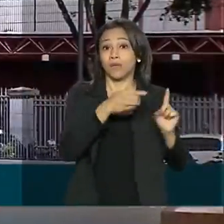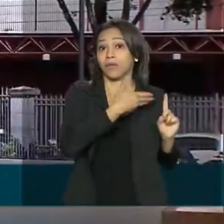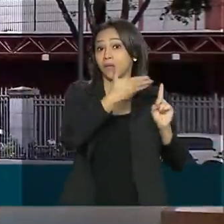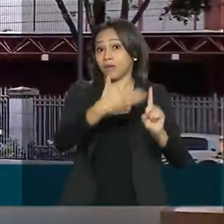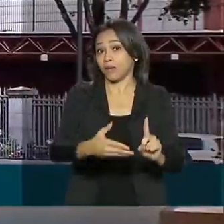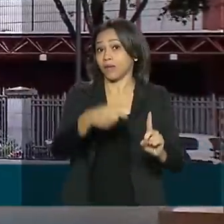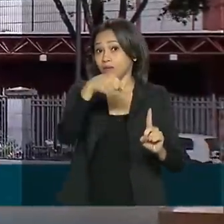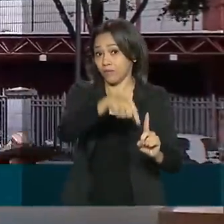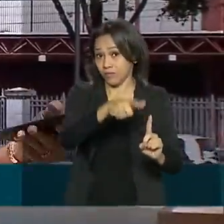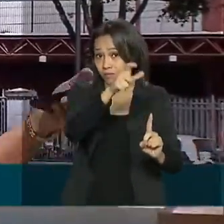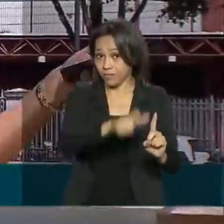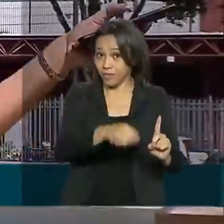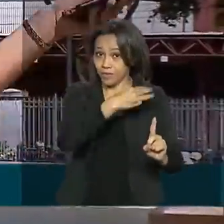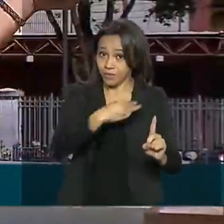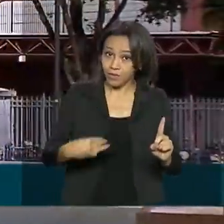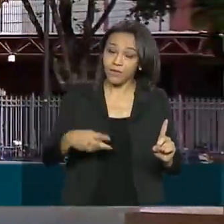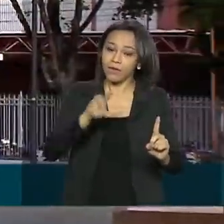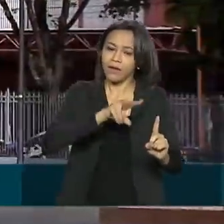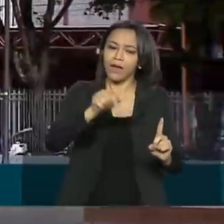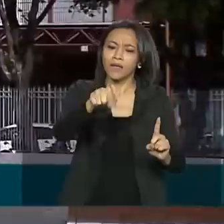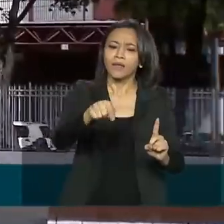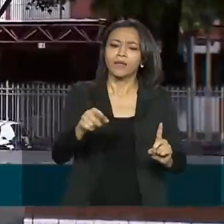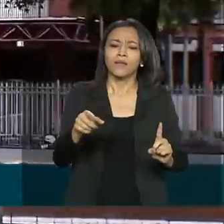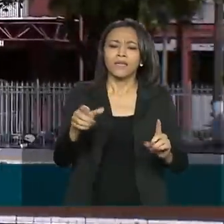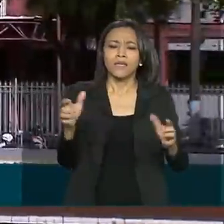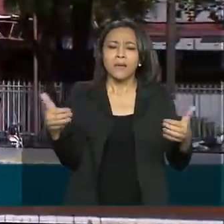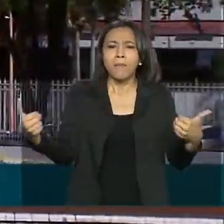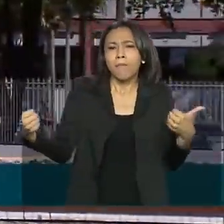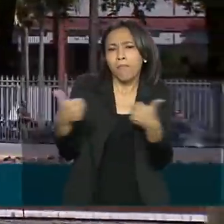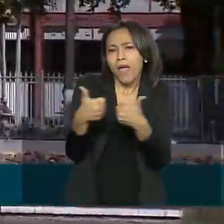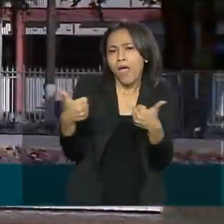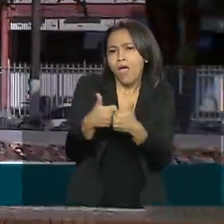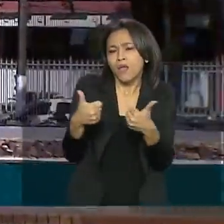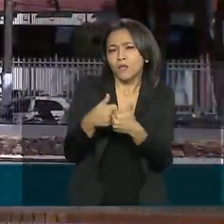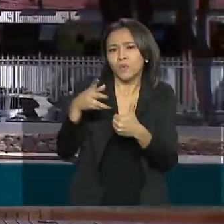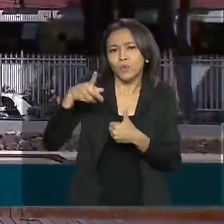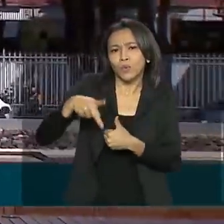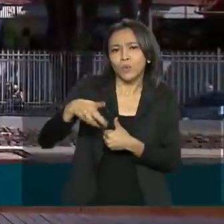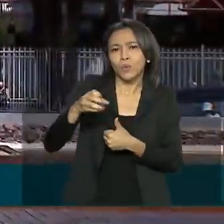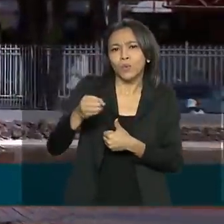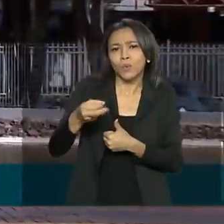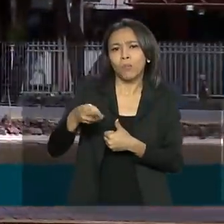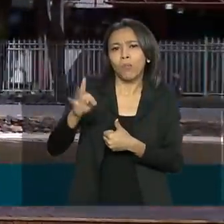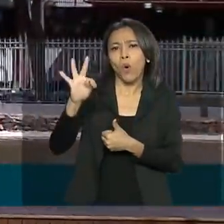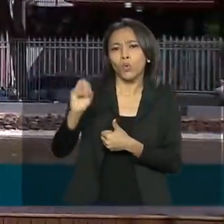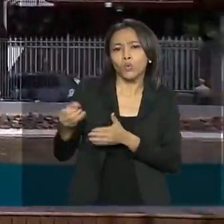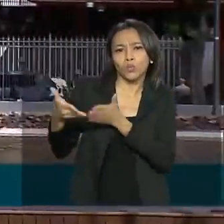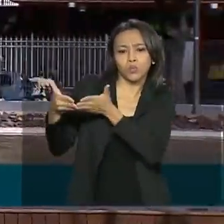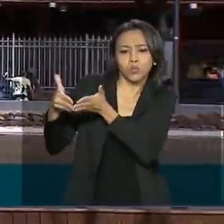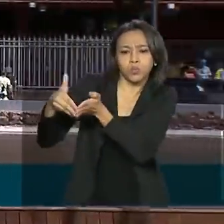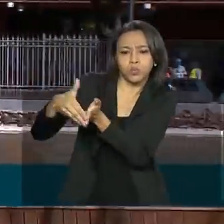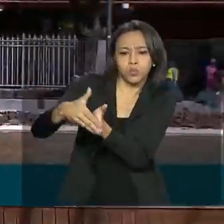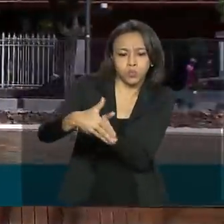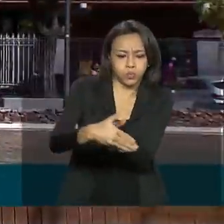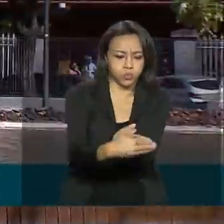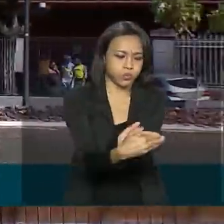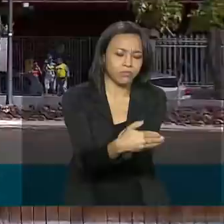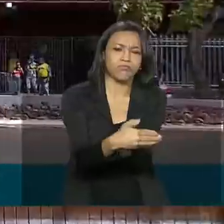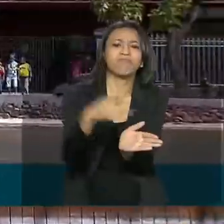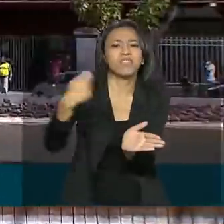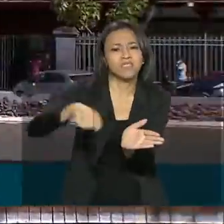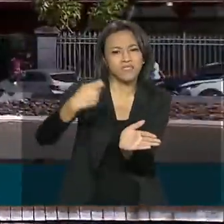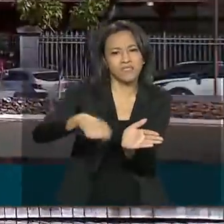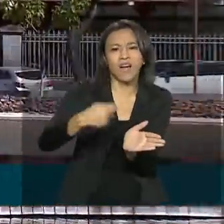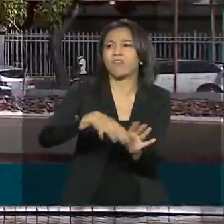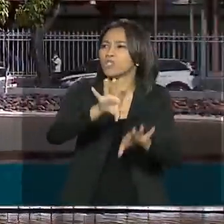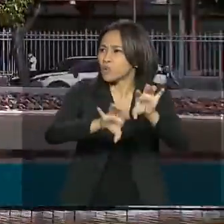Marinho. Esse parque fica aqui ao lado do Porto de Passageiros de Belém, que é uma área muito tradicional e que precisava ser